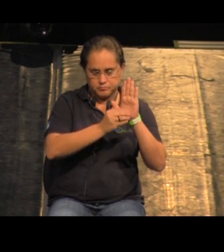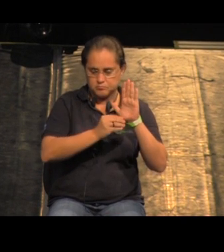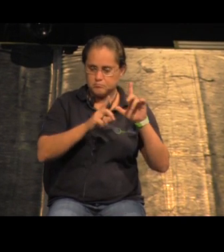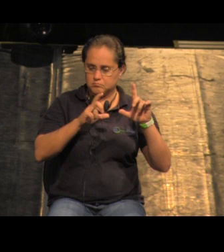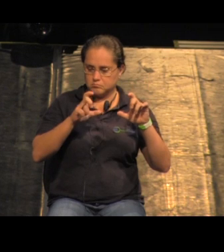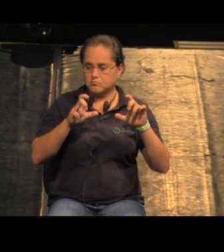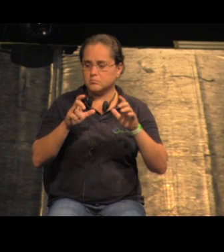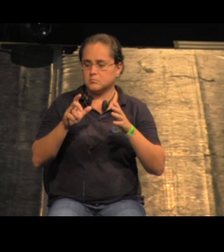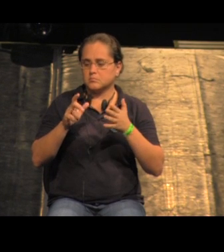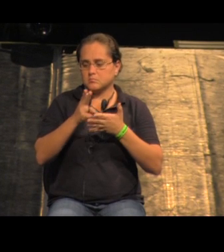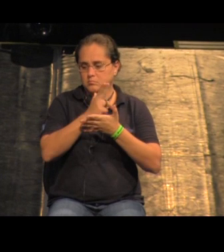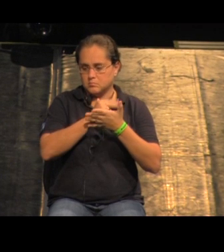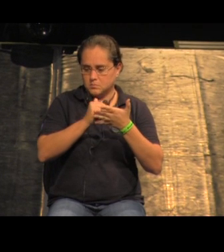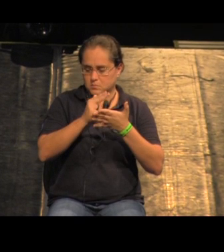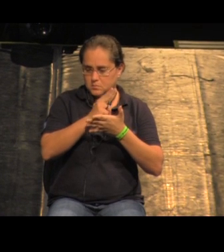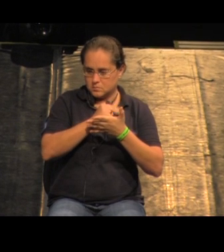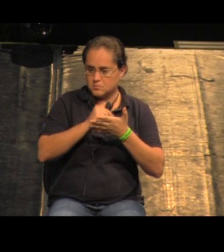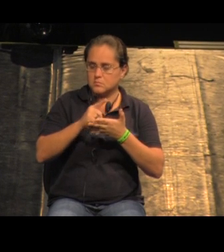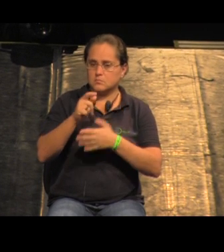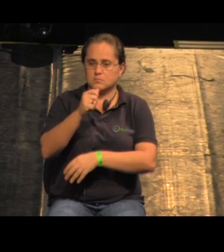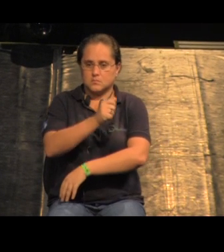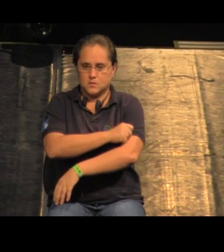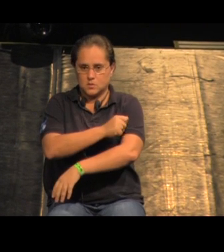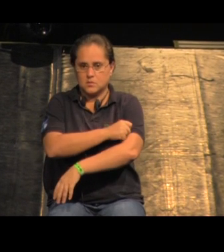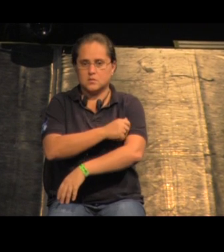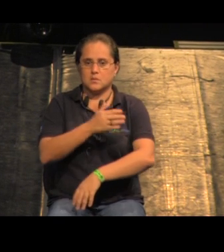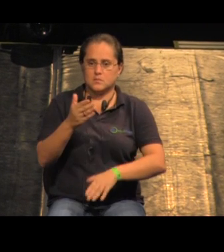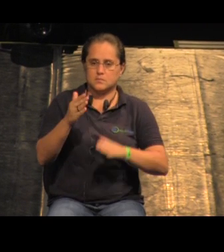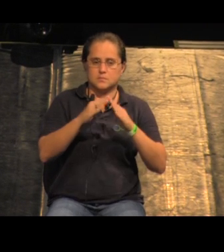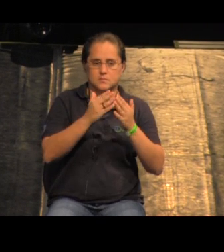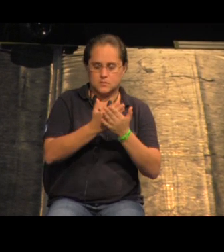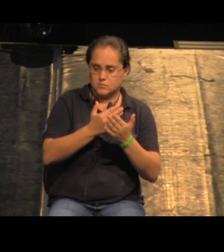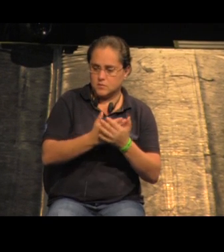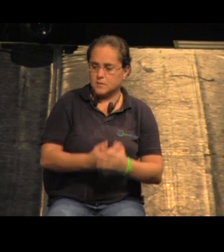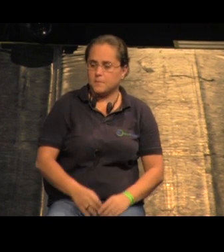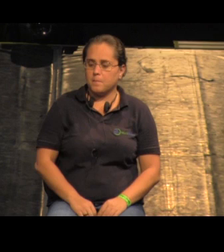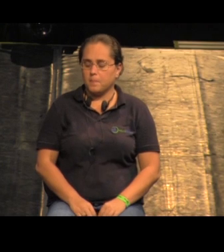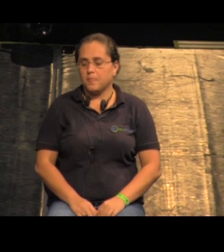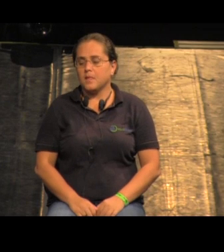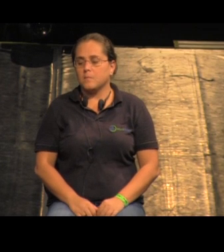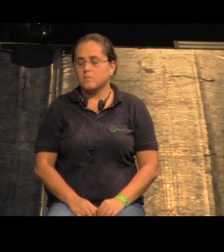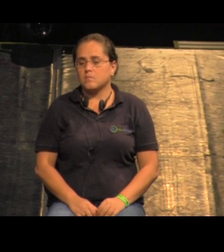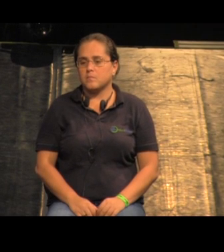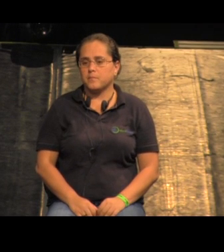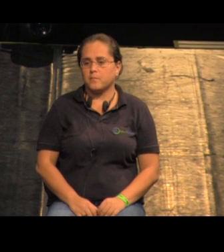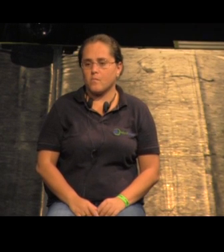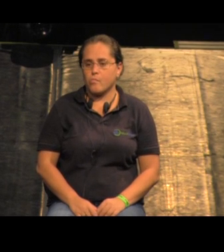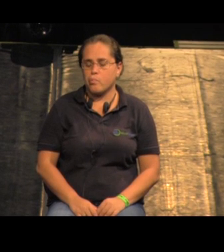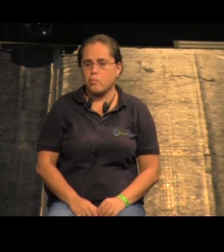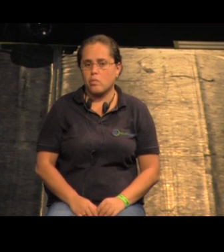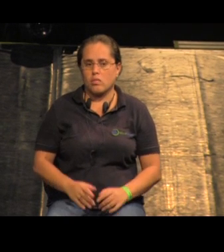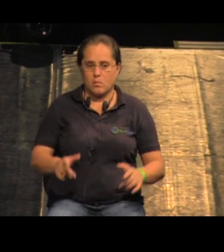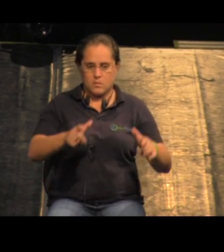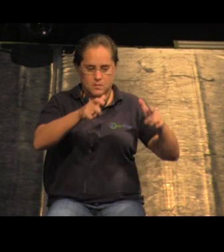também foi desenhado brilhantemente pelos alunos da escola da cidade o mobiliário comunicação visual então isso aqui é bem